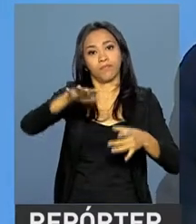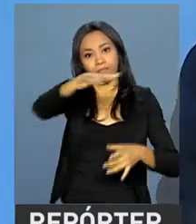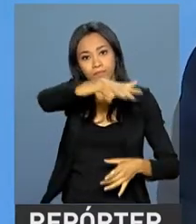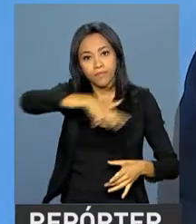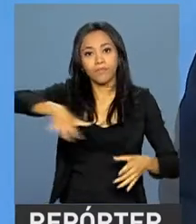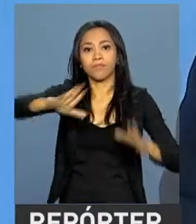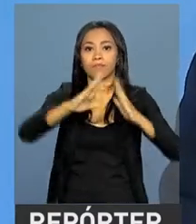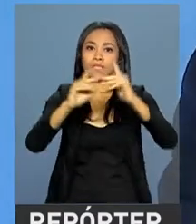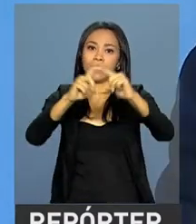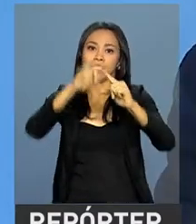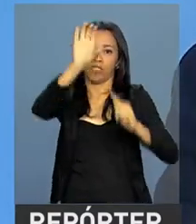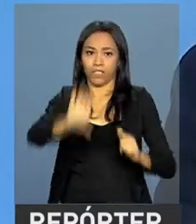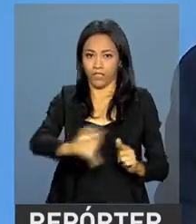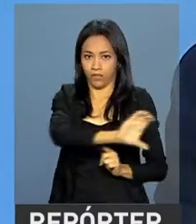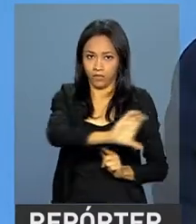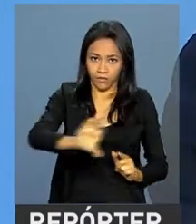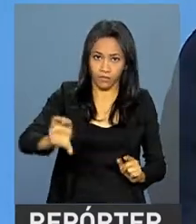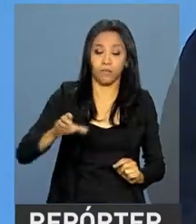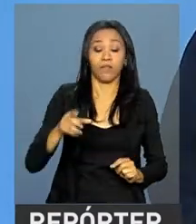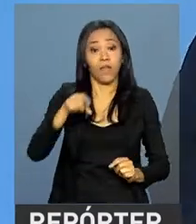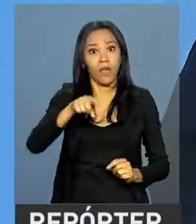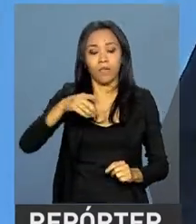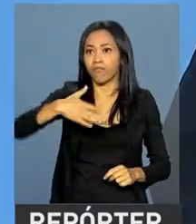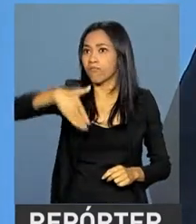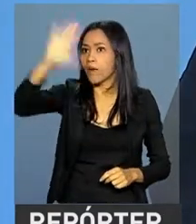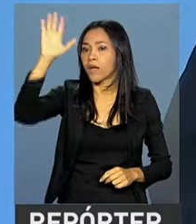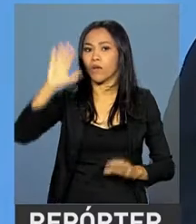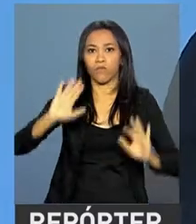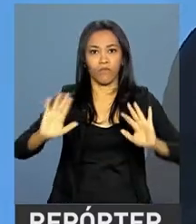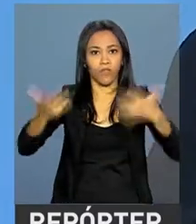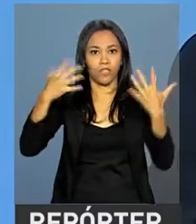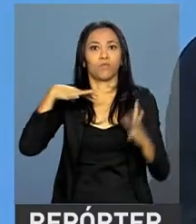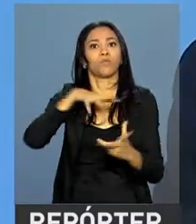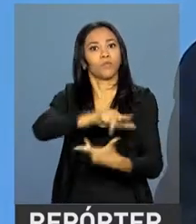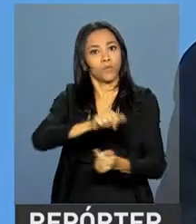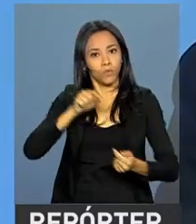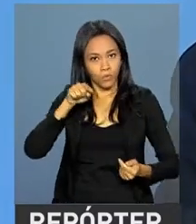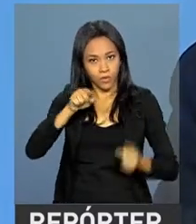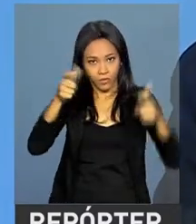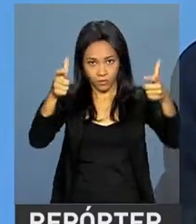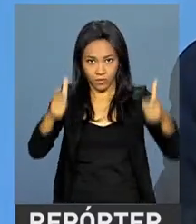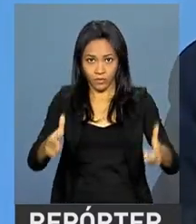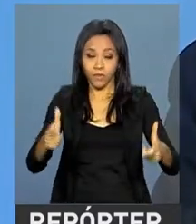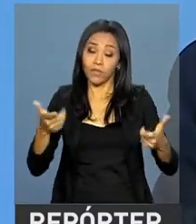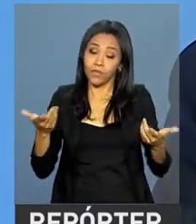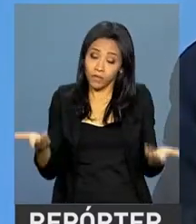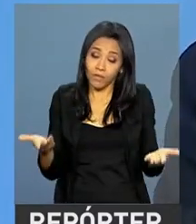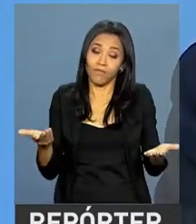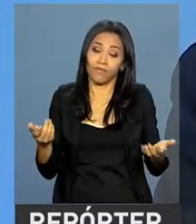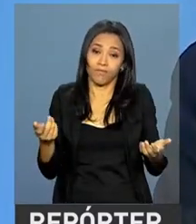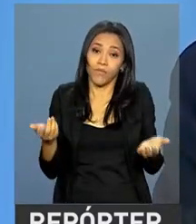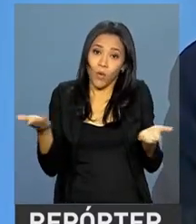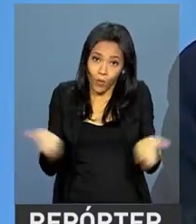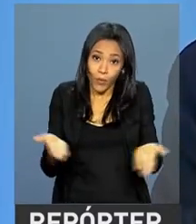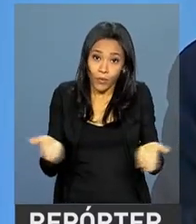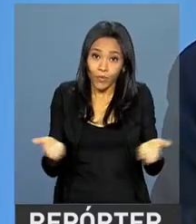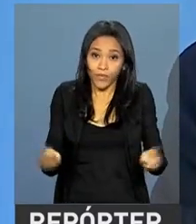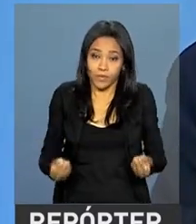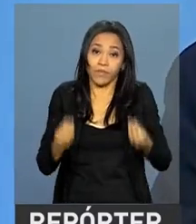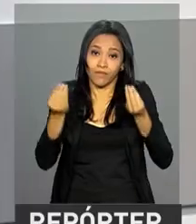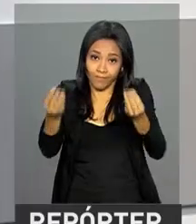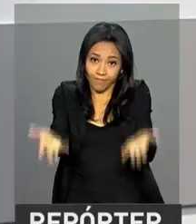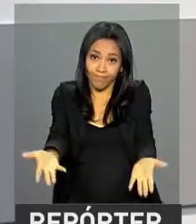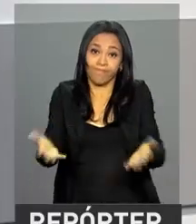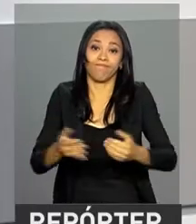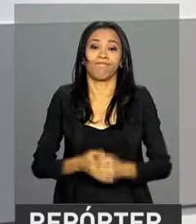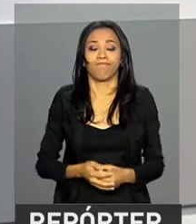talvez imodestamente, talvez uma das maiores festas do mundo, merece o que hoje está sendo feito.